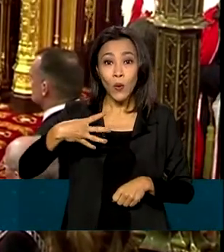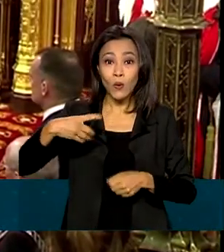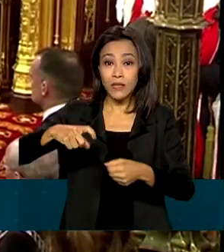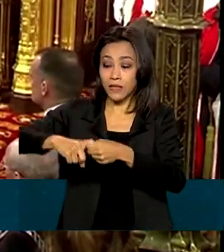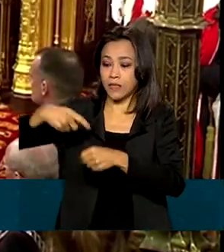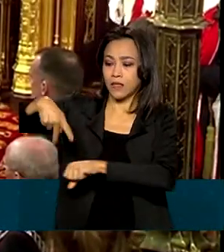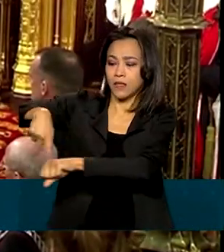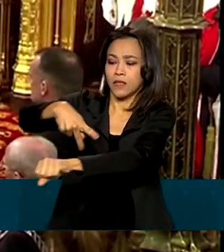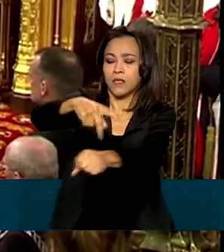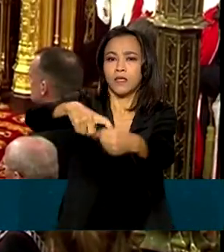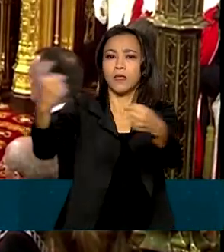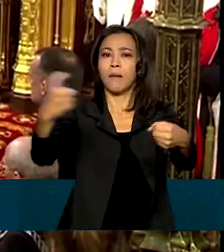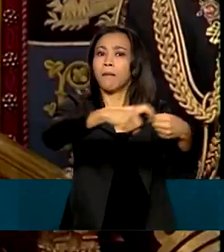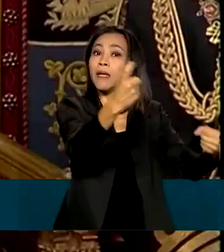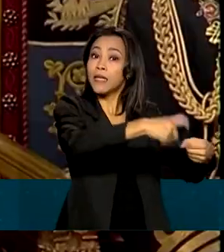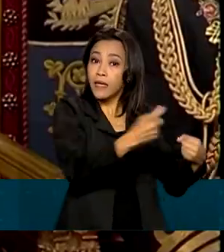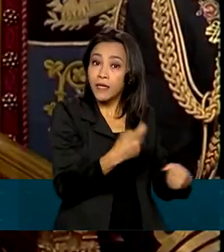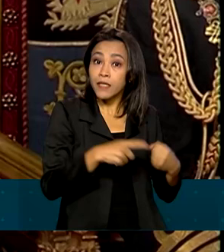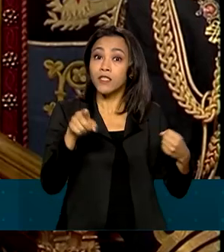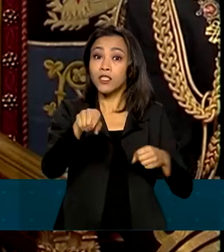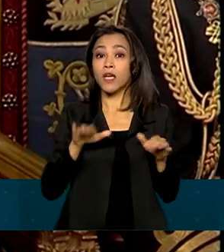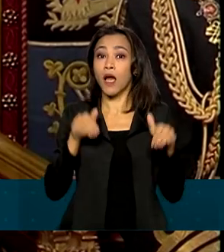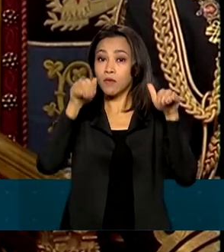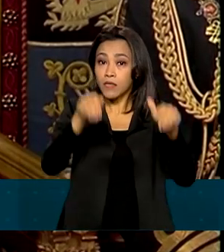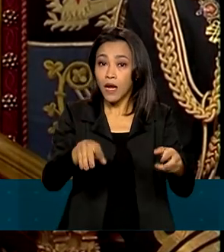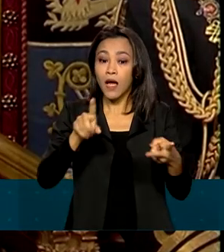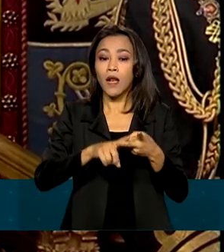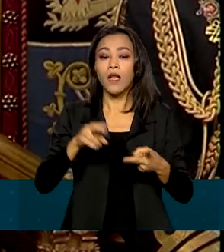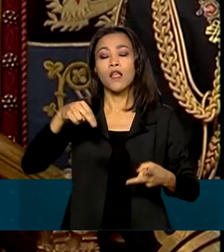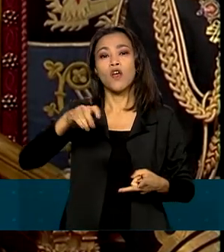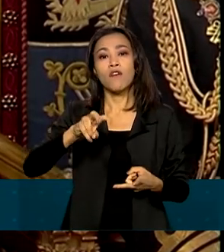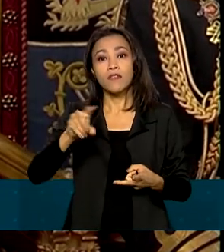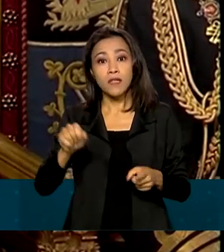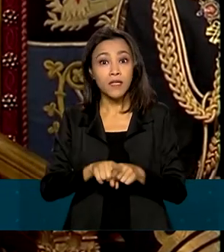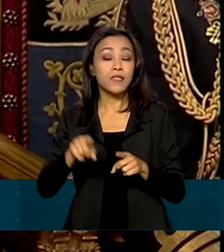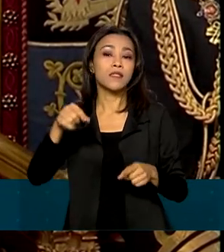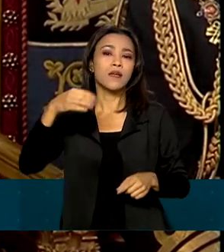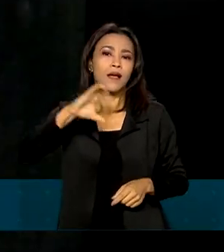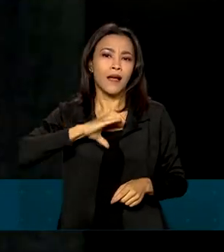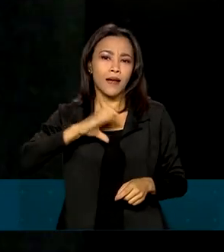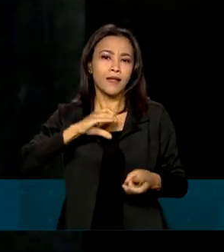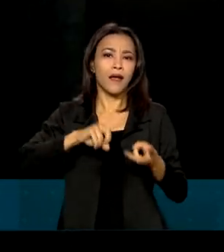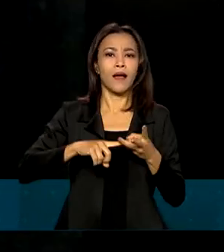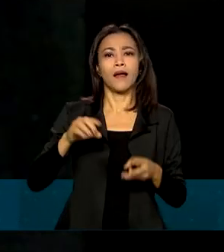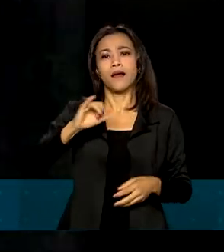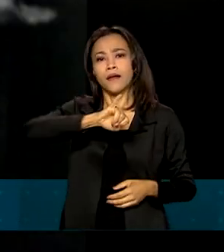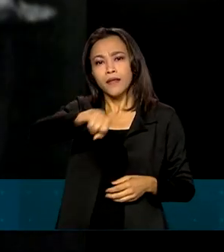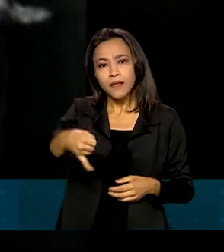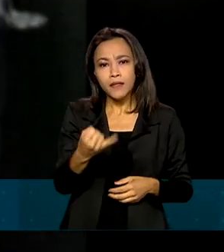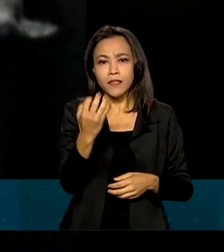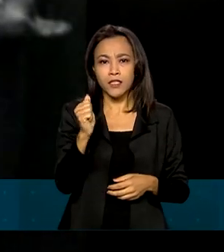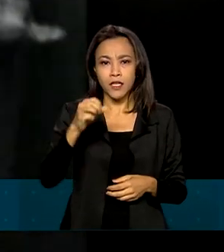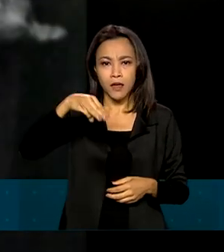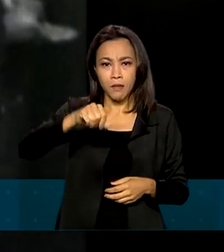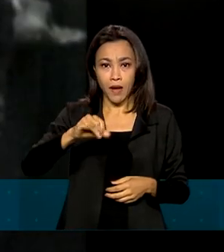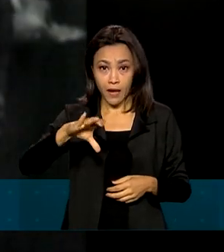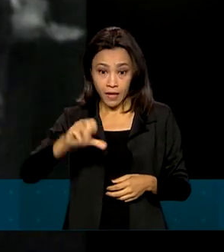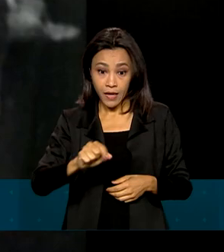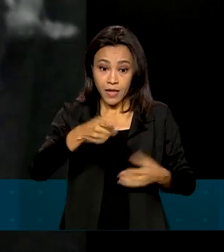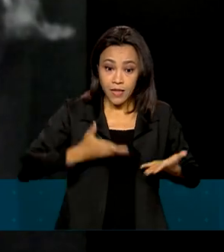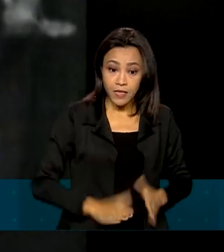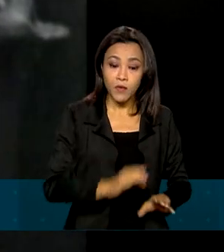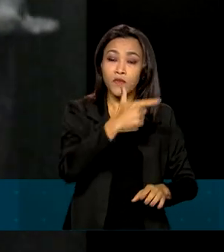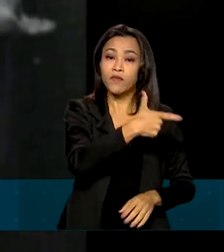Entre elas, Austrália, Nova Zelândia, Canadá e Jamaica. A rainha nasceu em 21 de